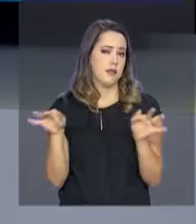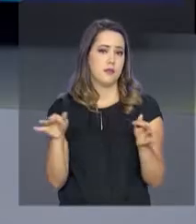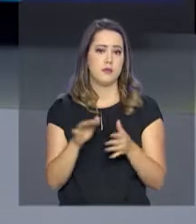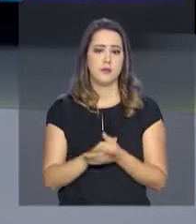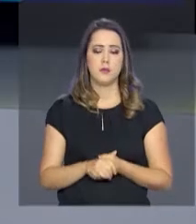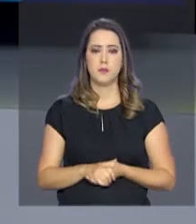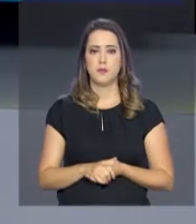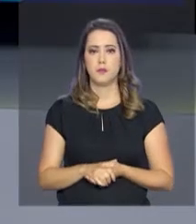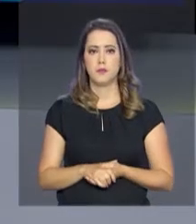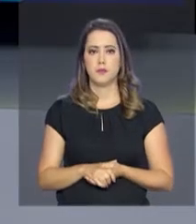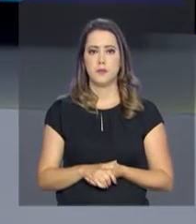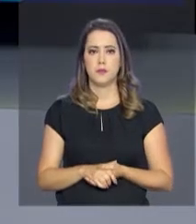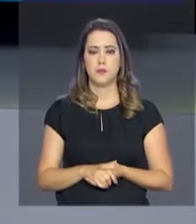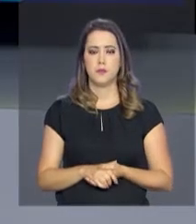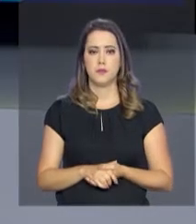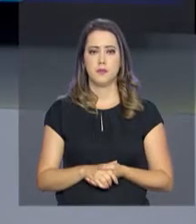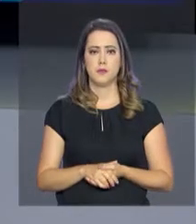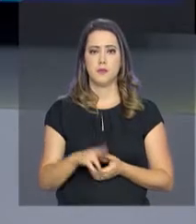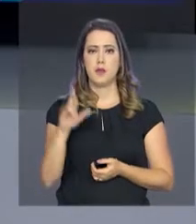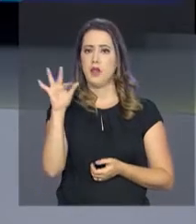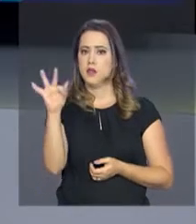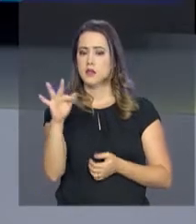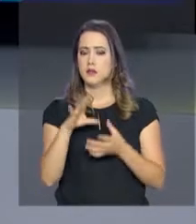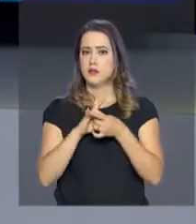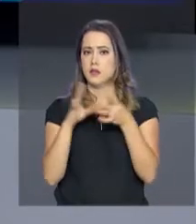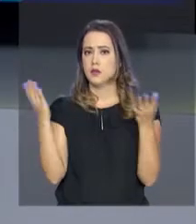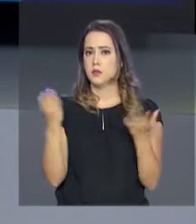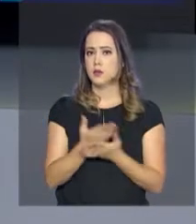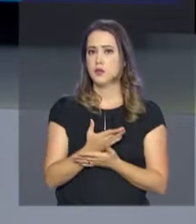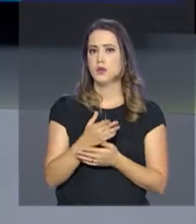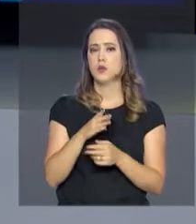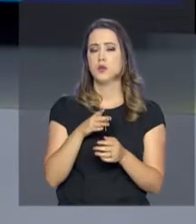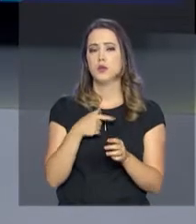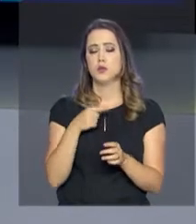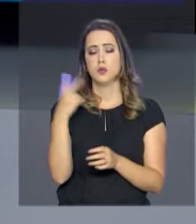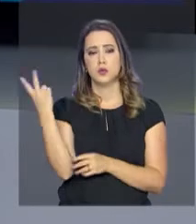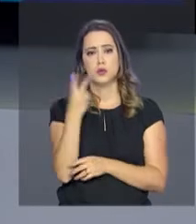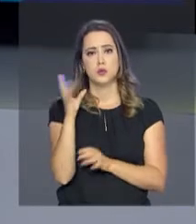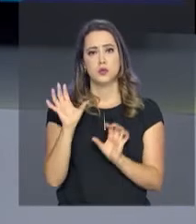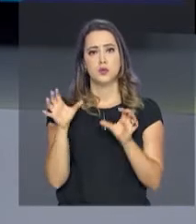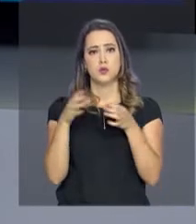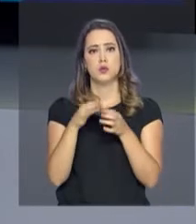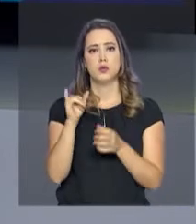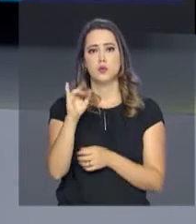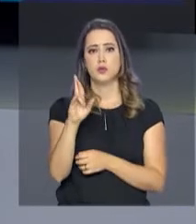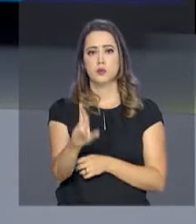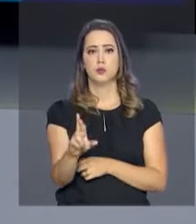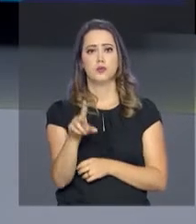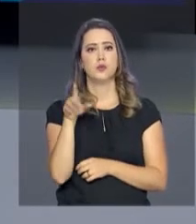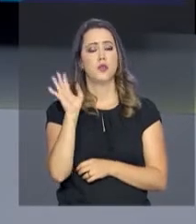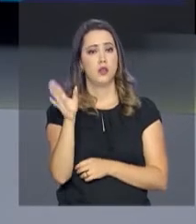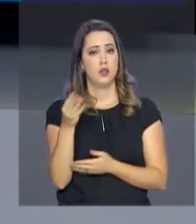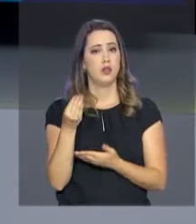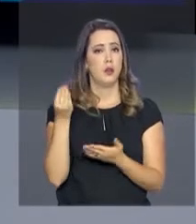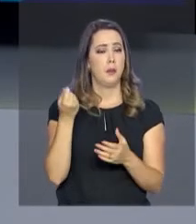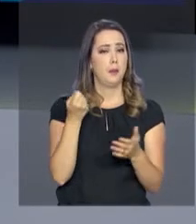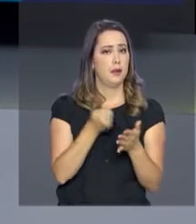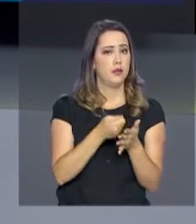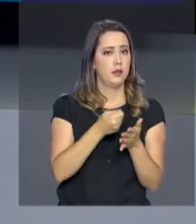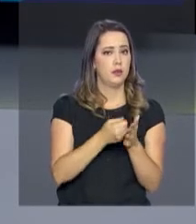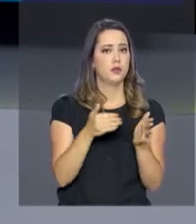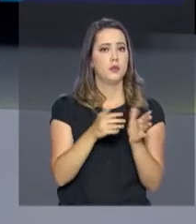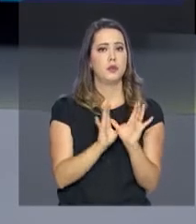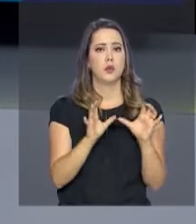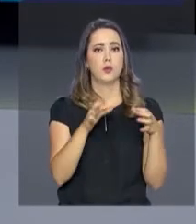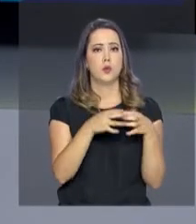A Receita Federal liberou hoje a consulta ao segundo lote de restituição do imposto de renda. Serão depositados também